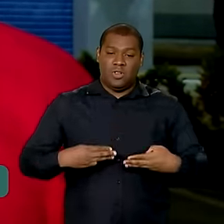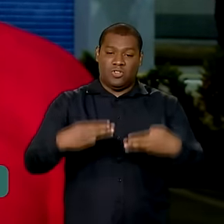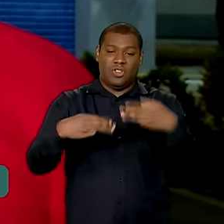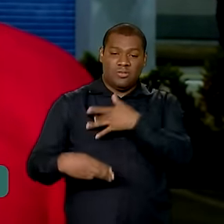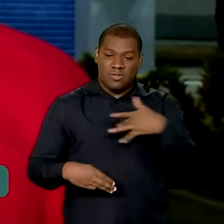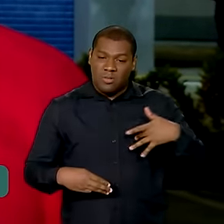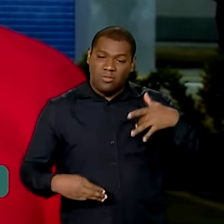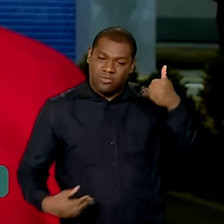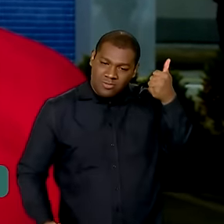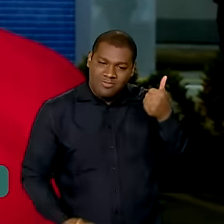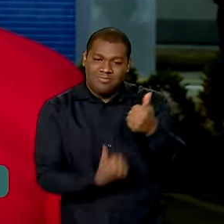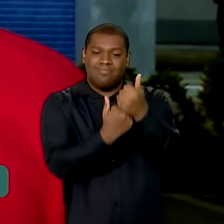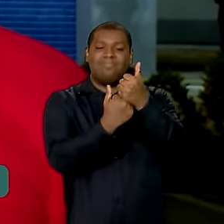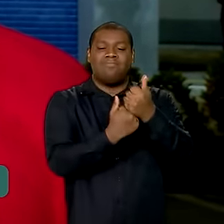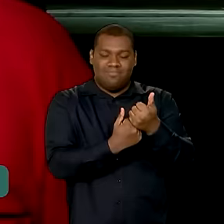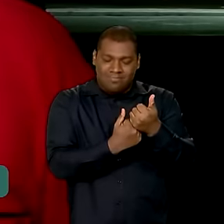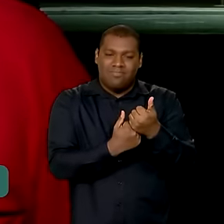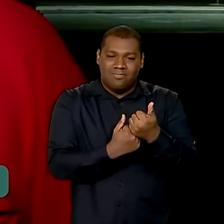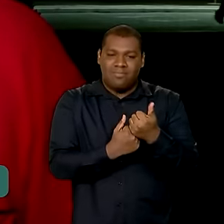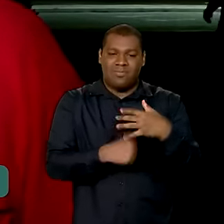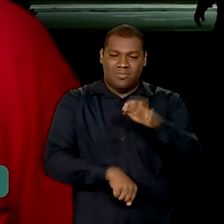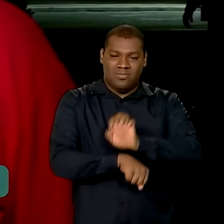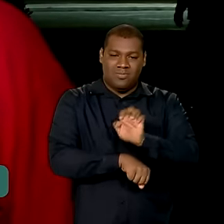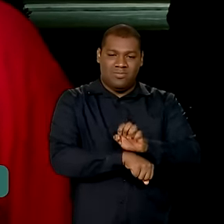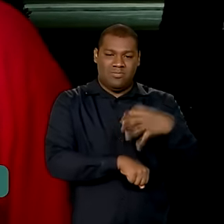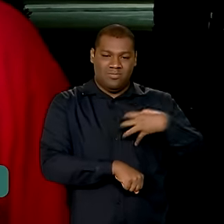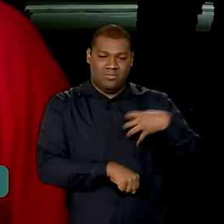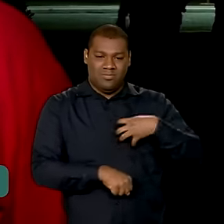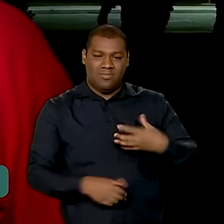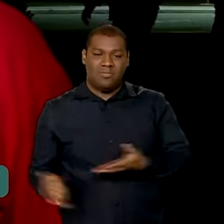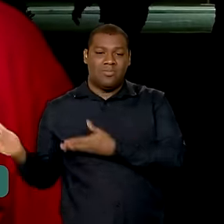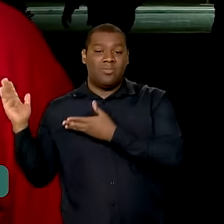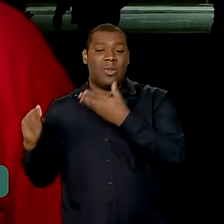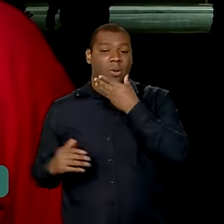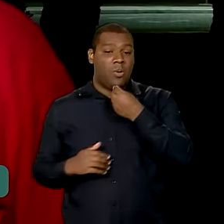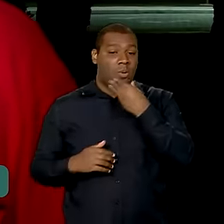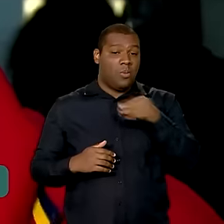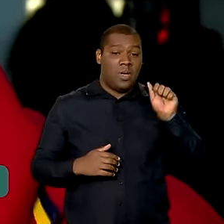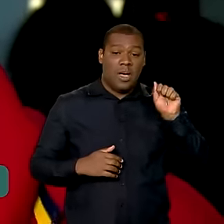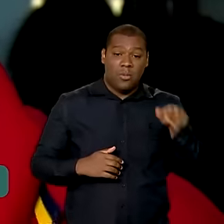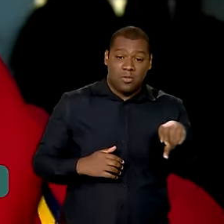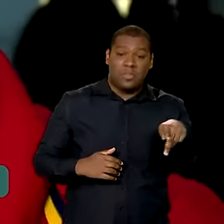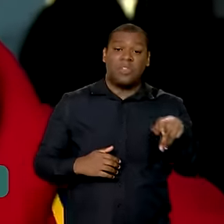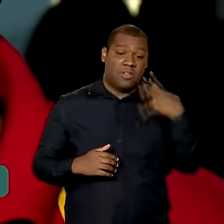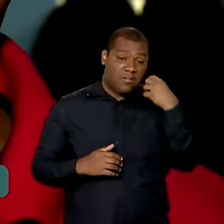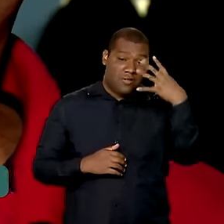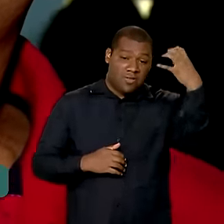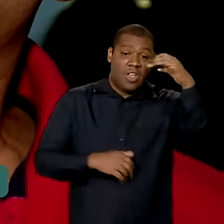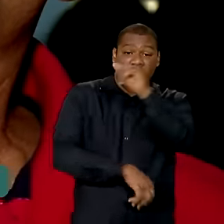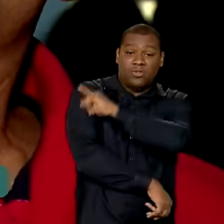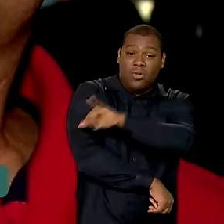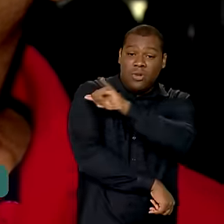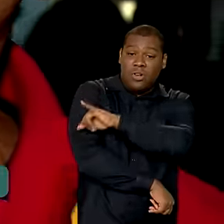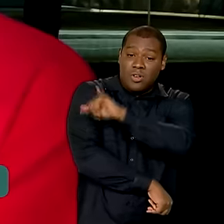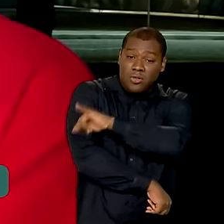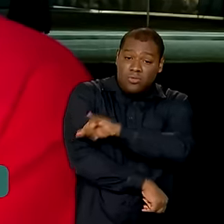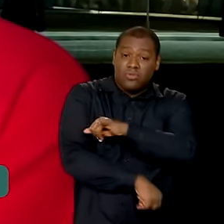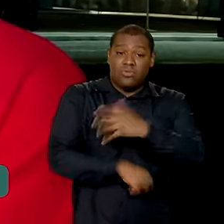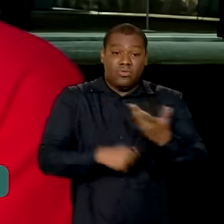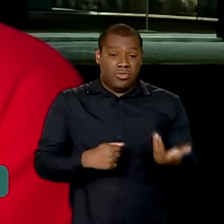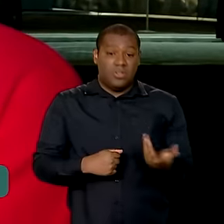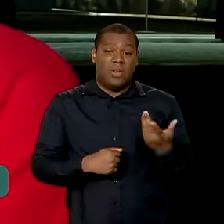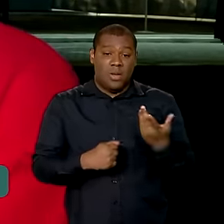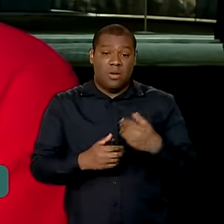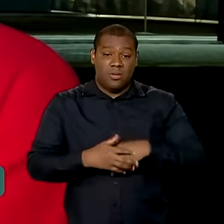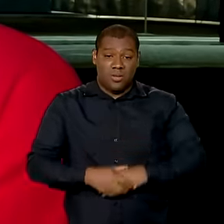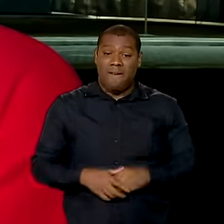Pacientes como o seu adenício, aposentado e que precisou ir ao Rio de Janeiro tratar de uma doença por falta de especialista. Não tinha